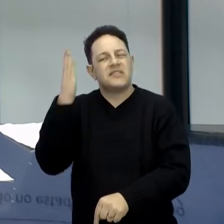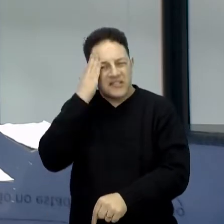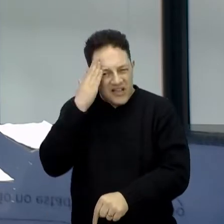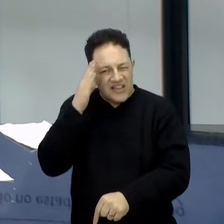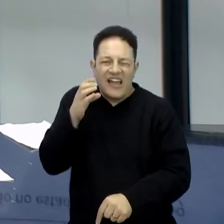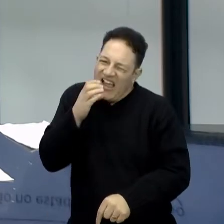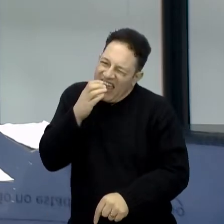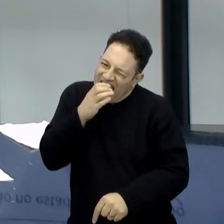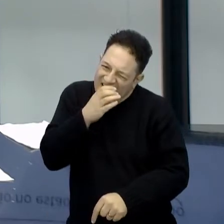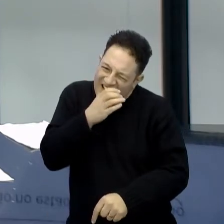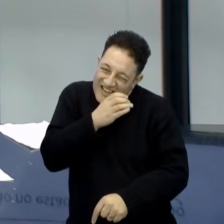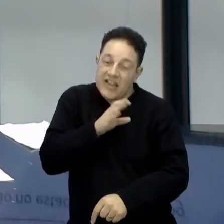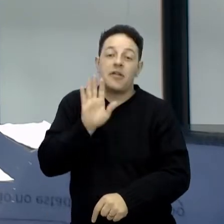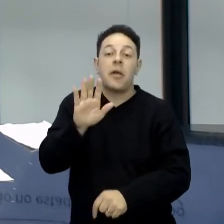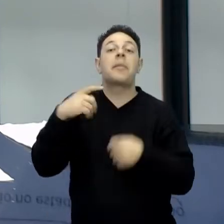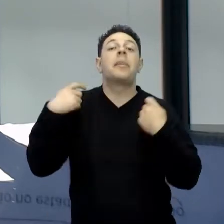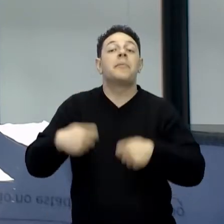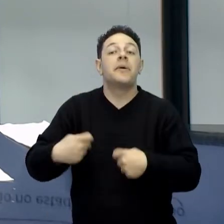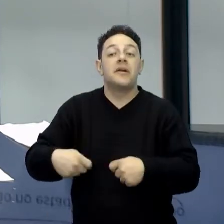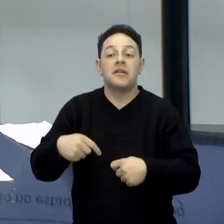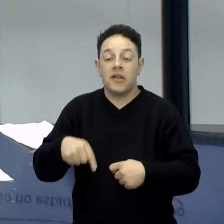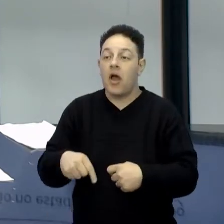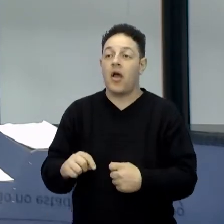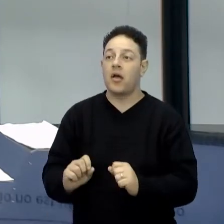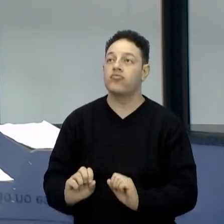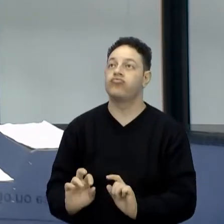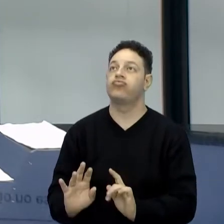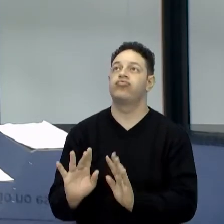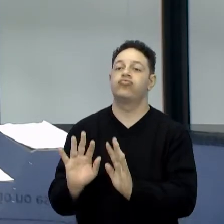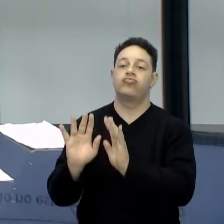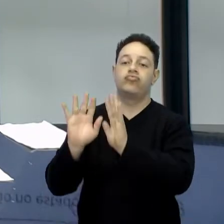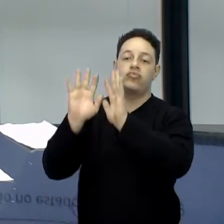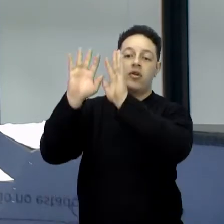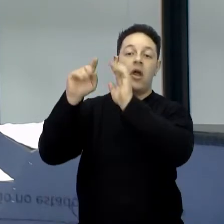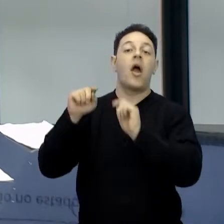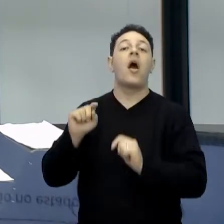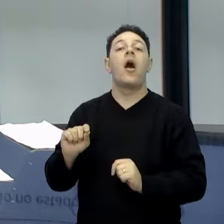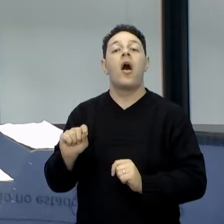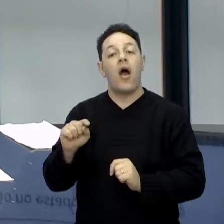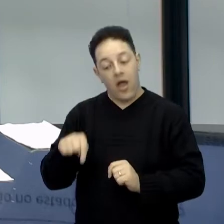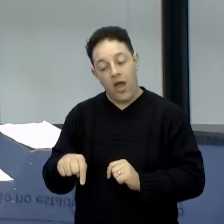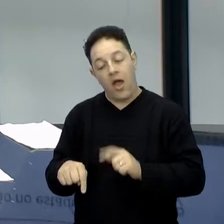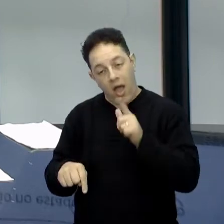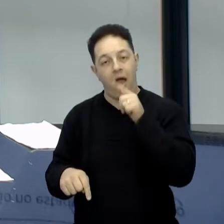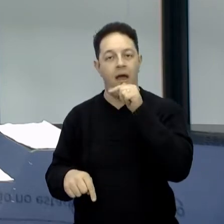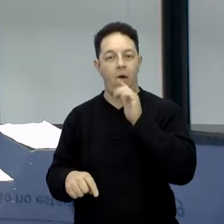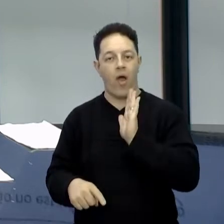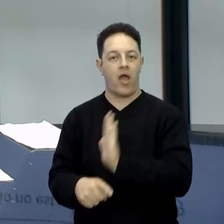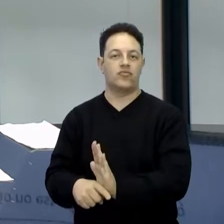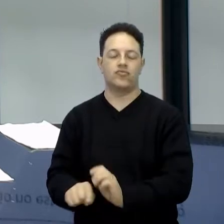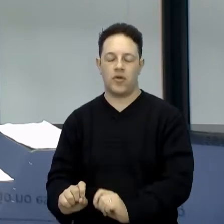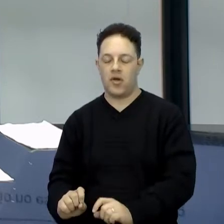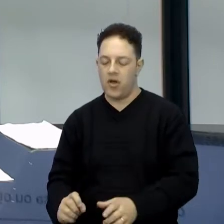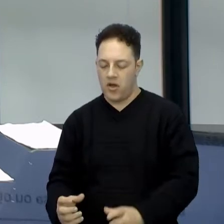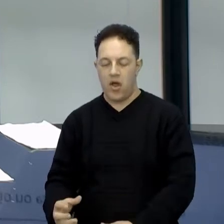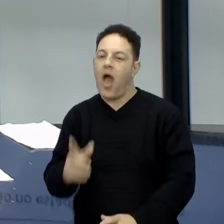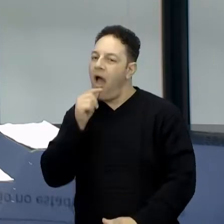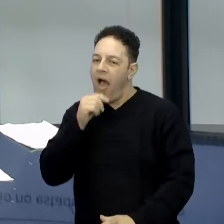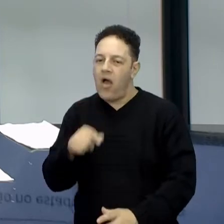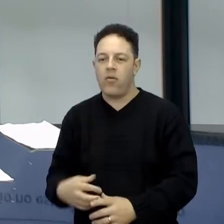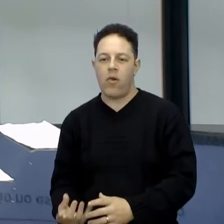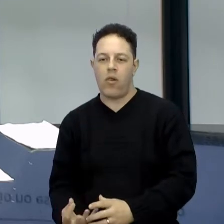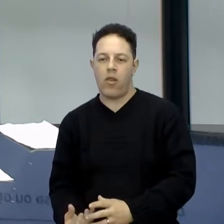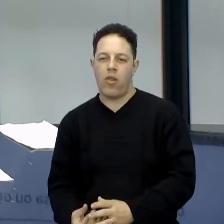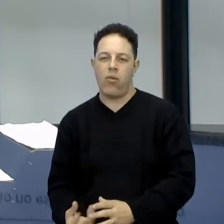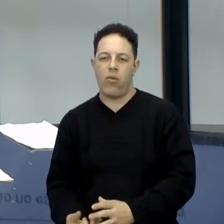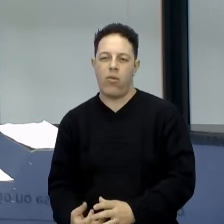Mas precisaria de algo para trazer esse calor para a superfície. Este algo é a água. Tá certo? Então, a água tem algumas